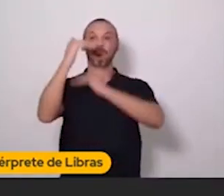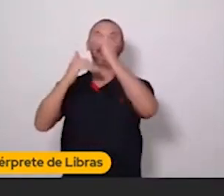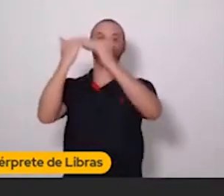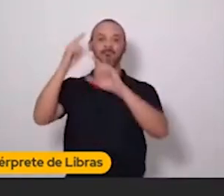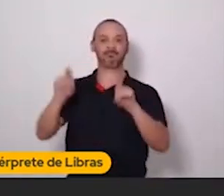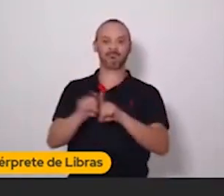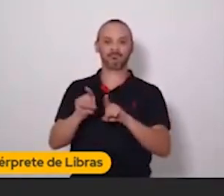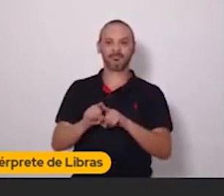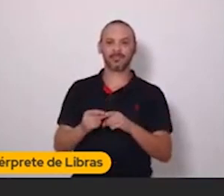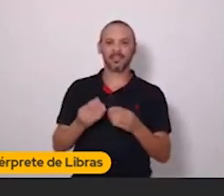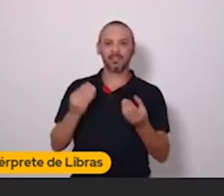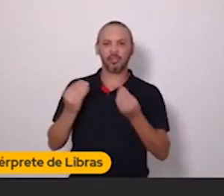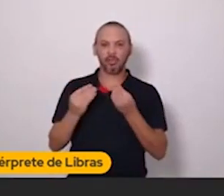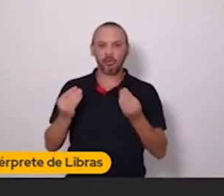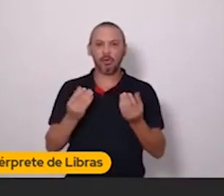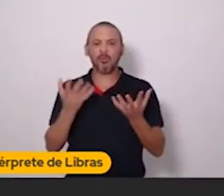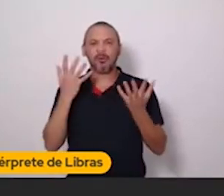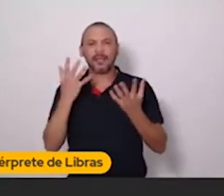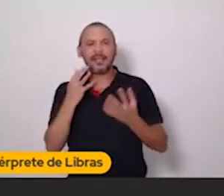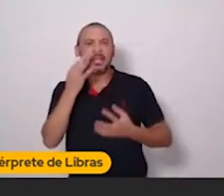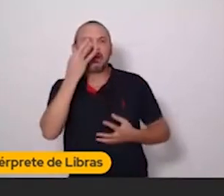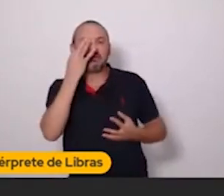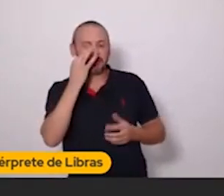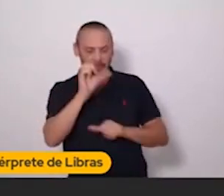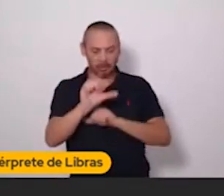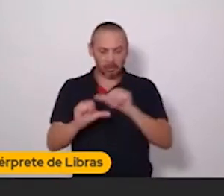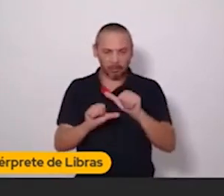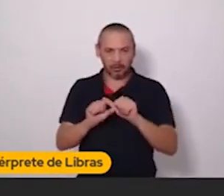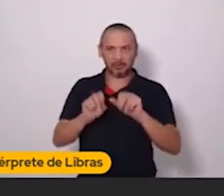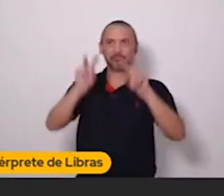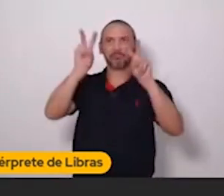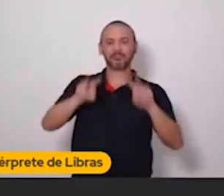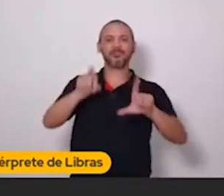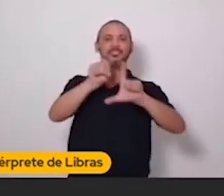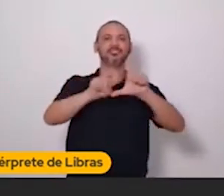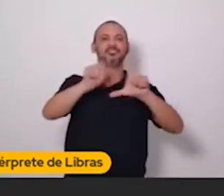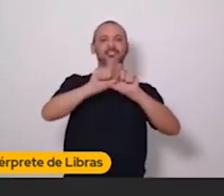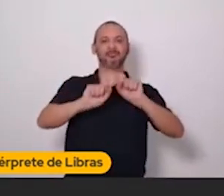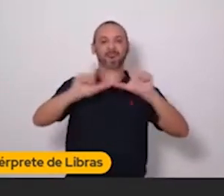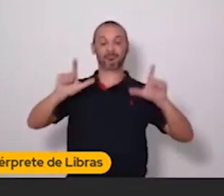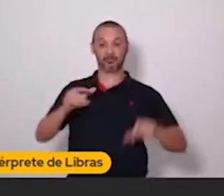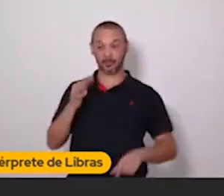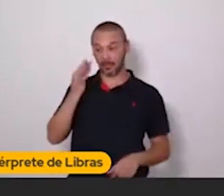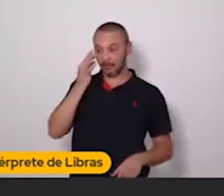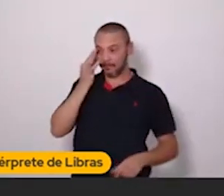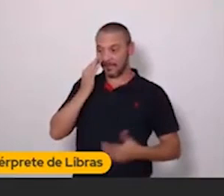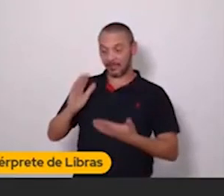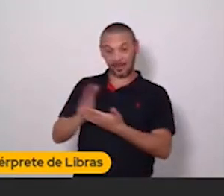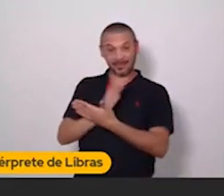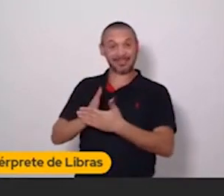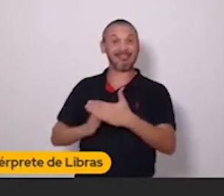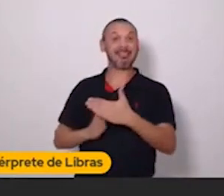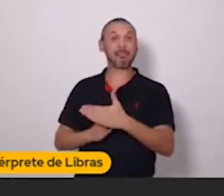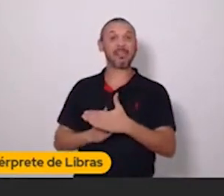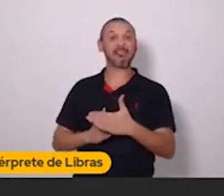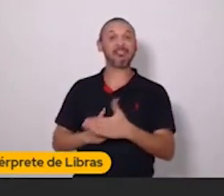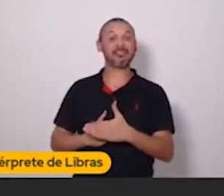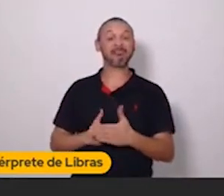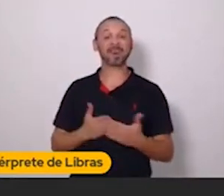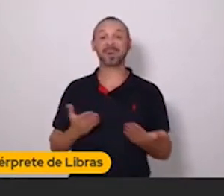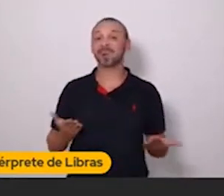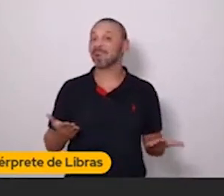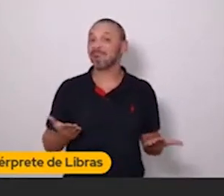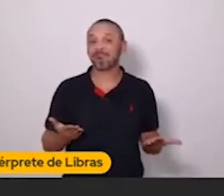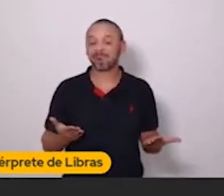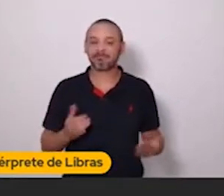ele, o que você não mostraria no físico, você pode mostrar no digital. O físico, ele te limita bastante. Então,